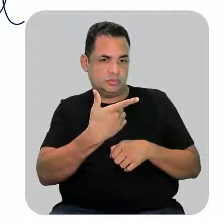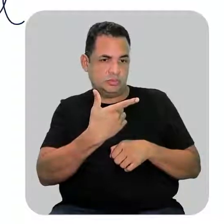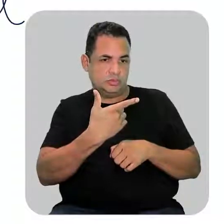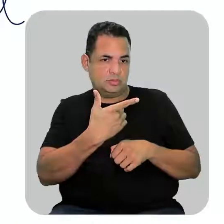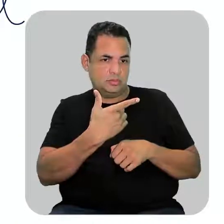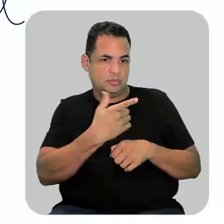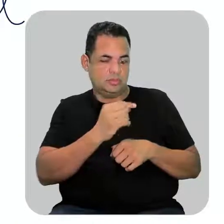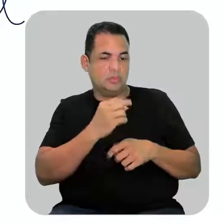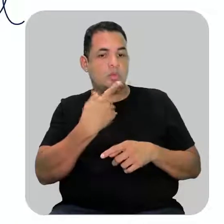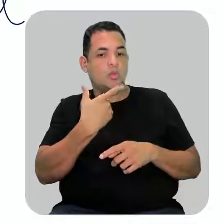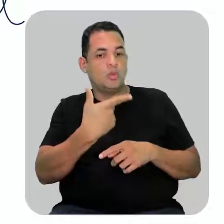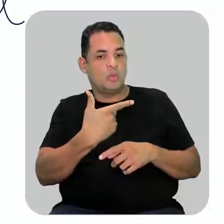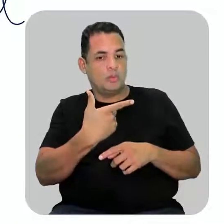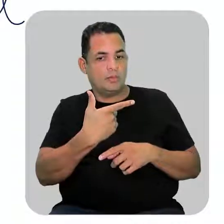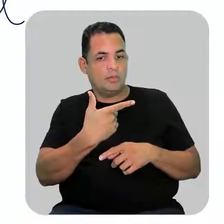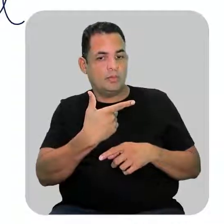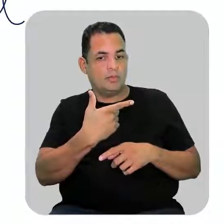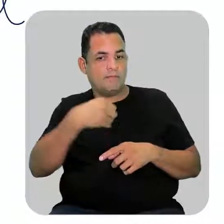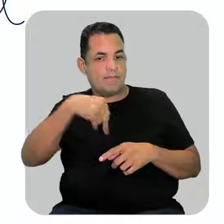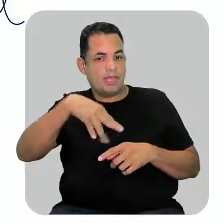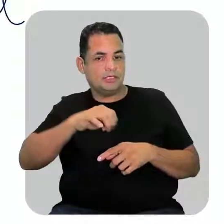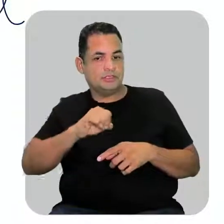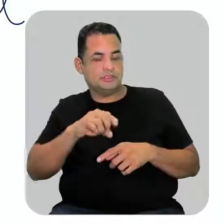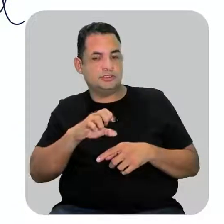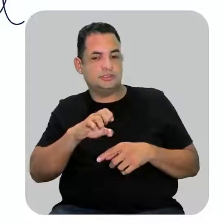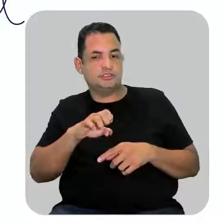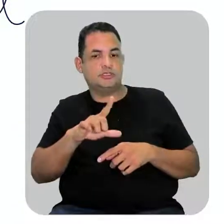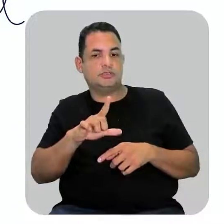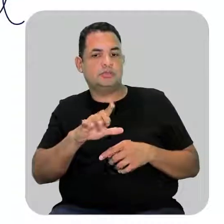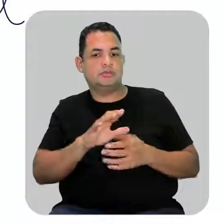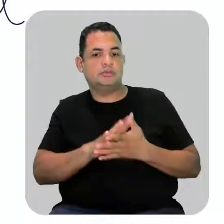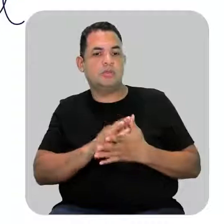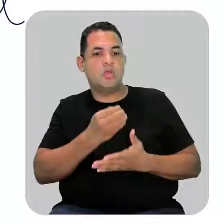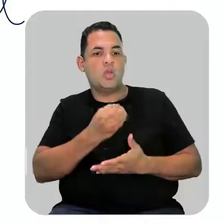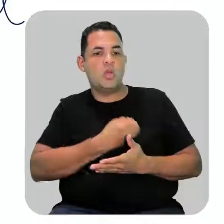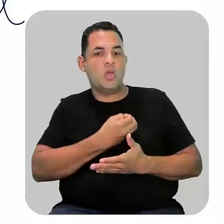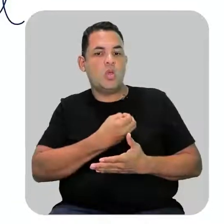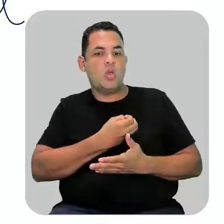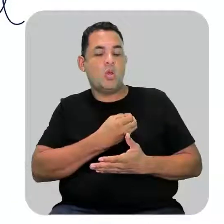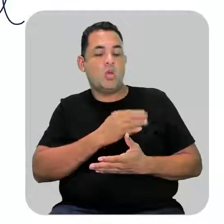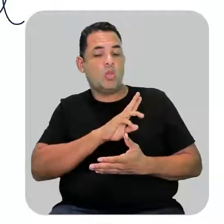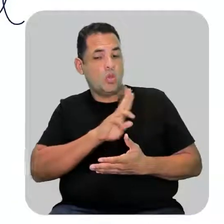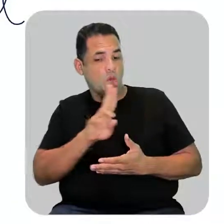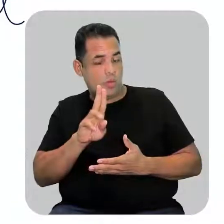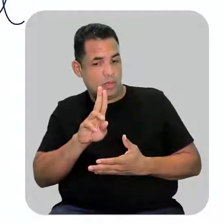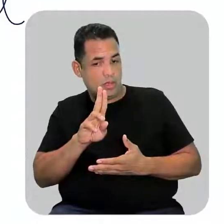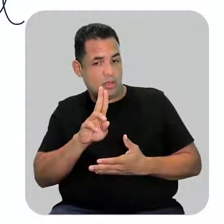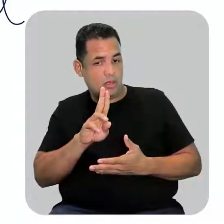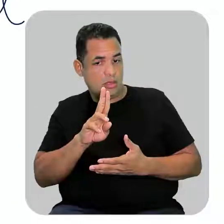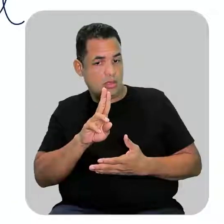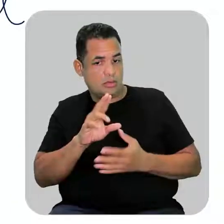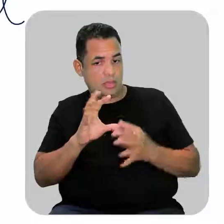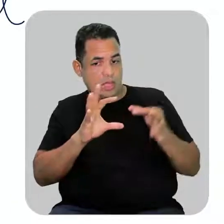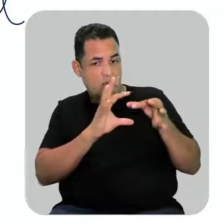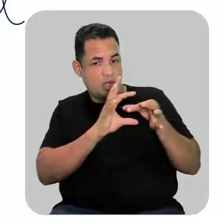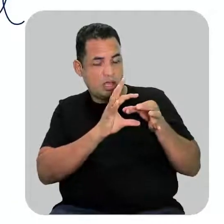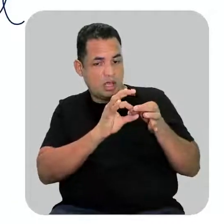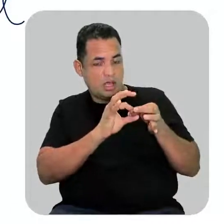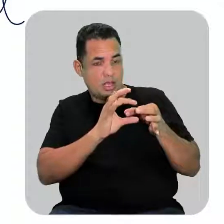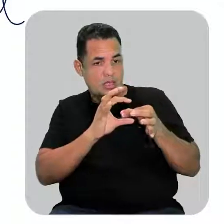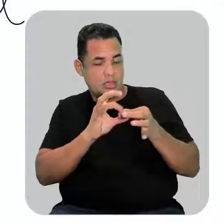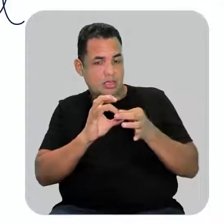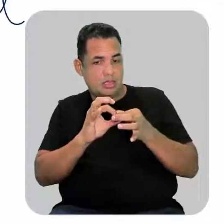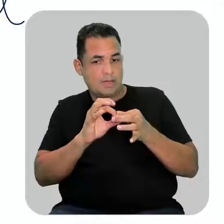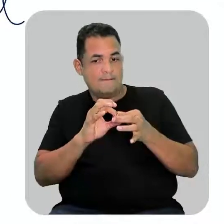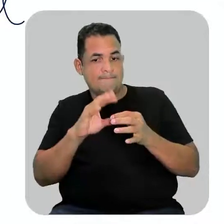2, metil e o nome da nossa cadeia principal, que